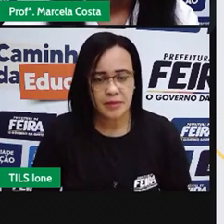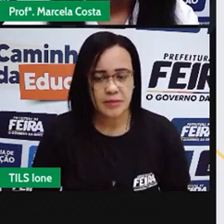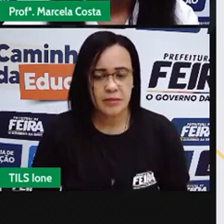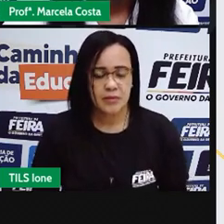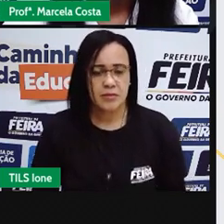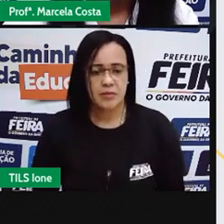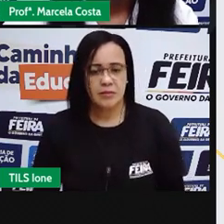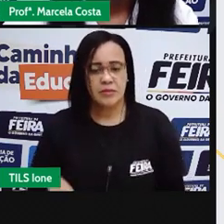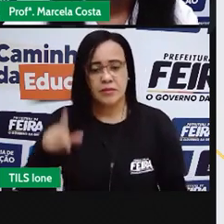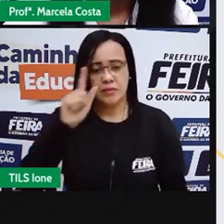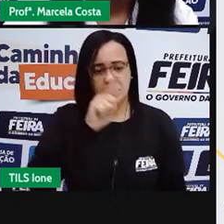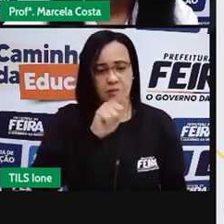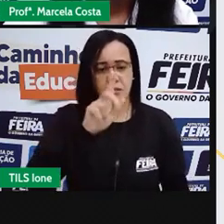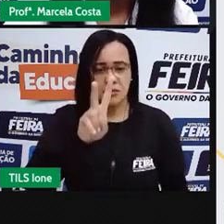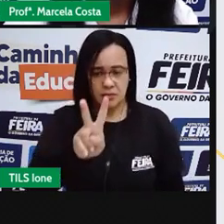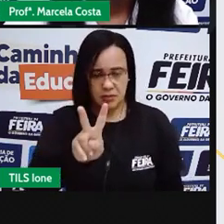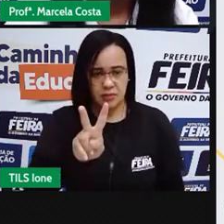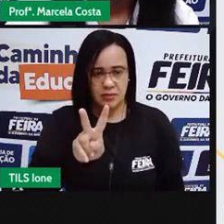Vargas.